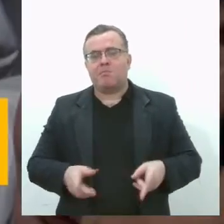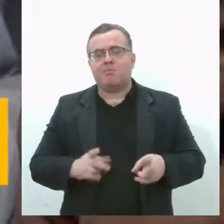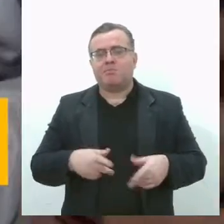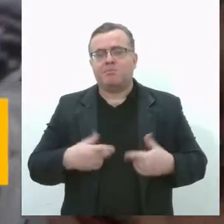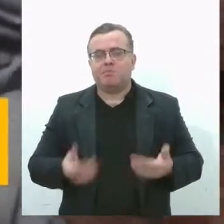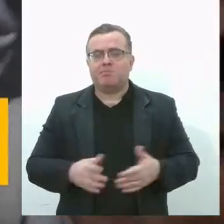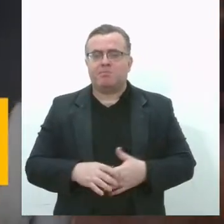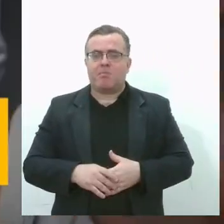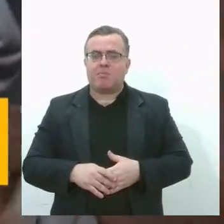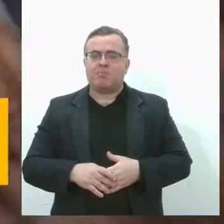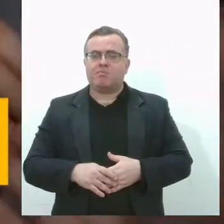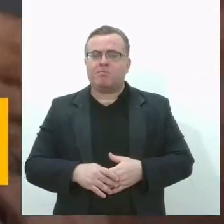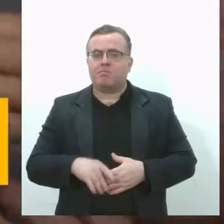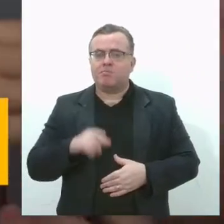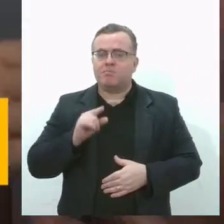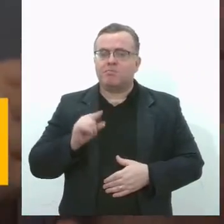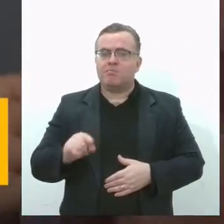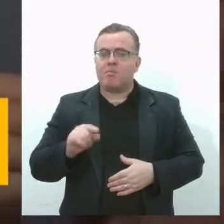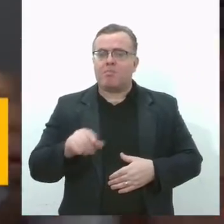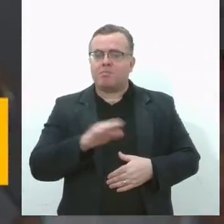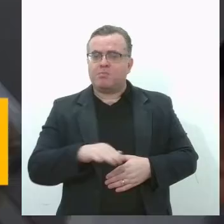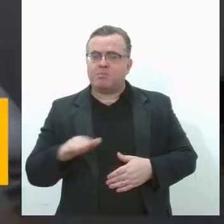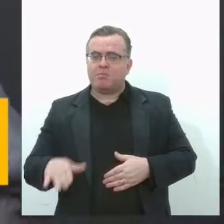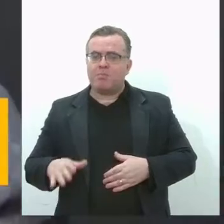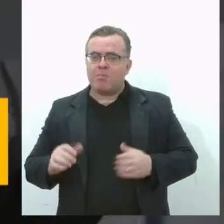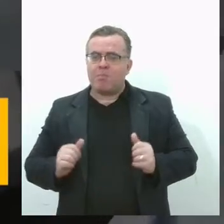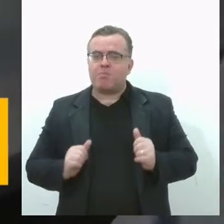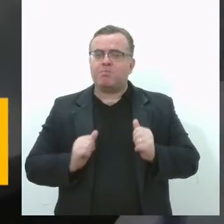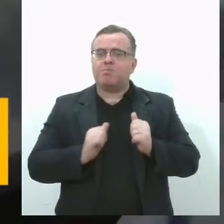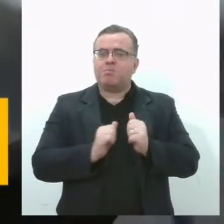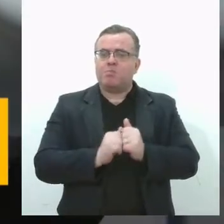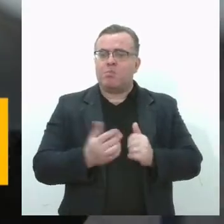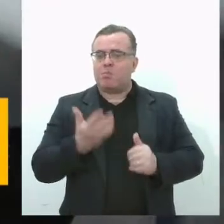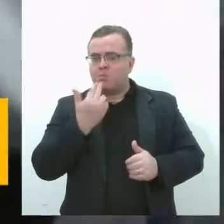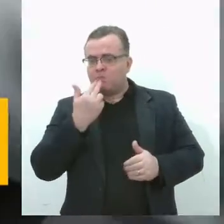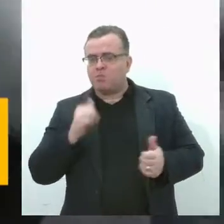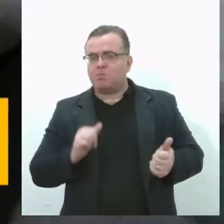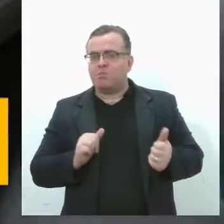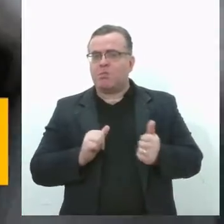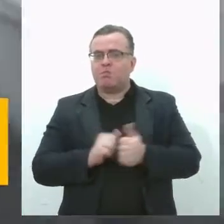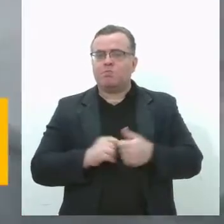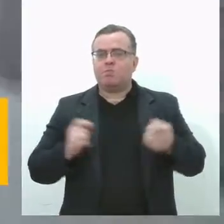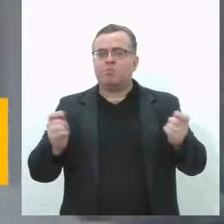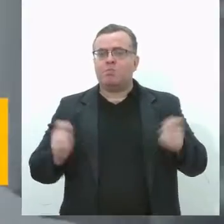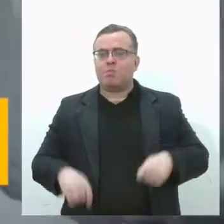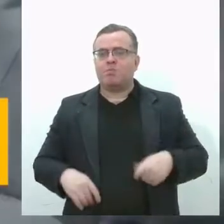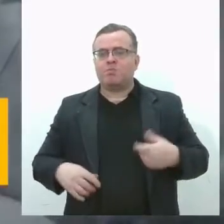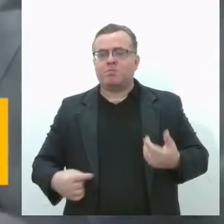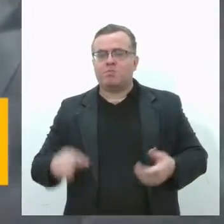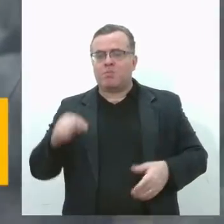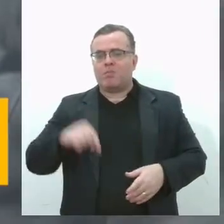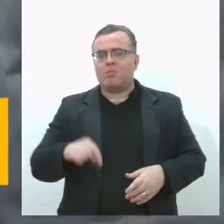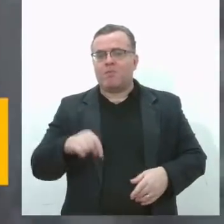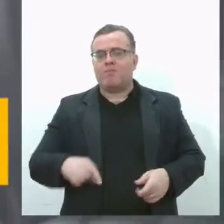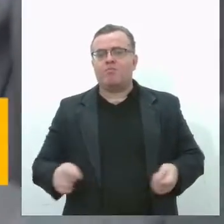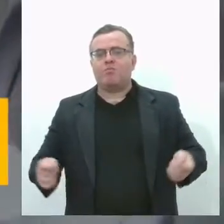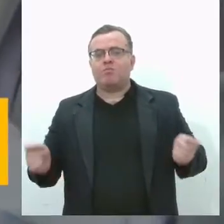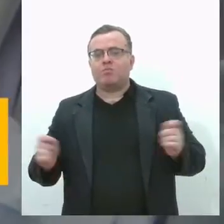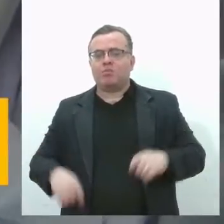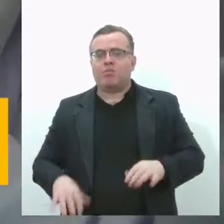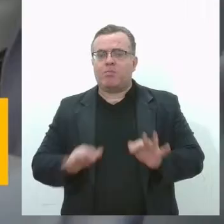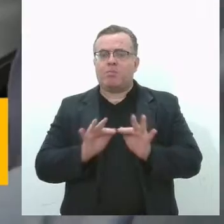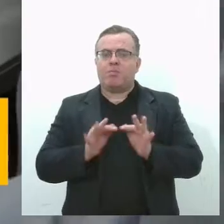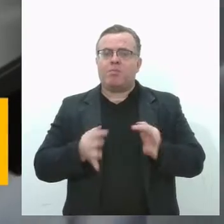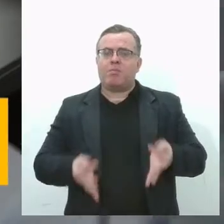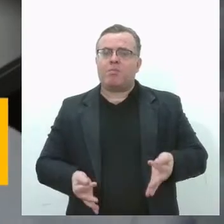Nesta pré-escola, a refeição é acompanhada pela nutricionista. Os preparos são feitos aqui mesmo e com ingredientes simples, como